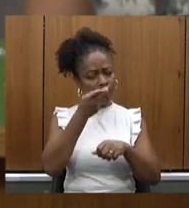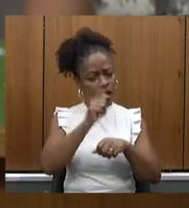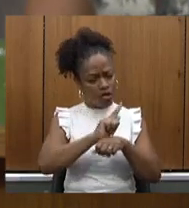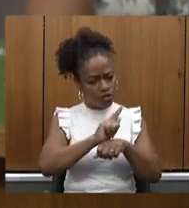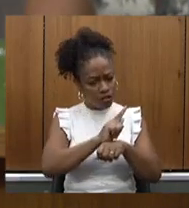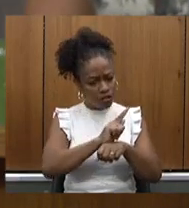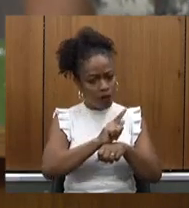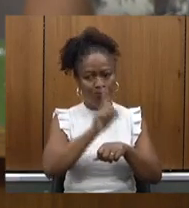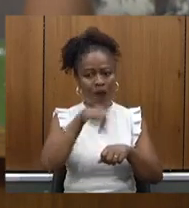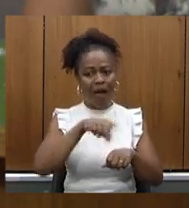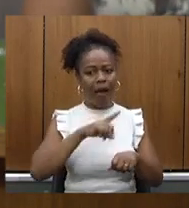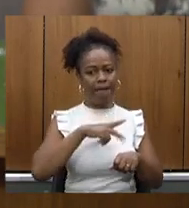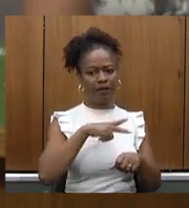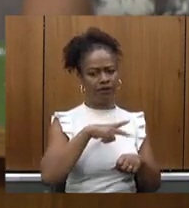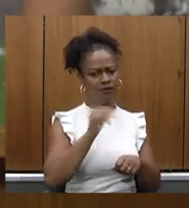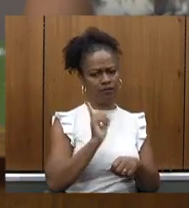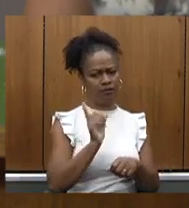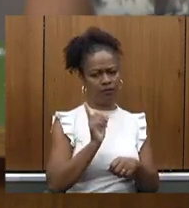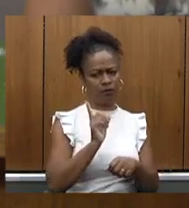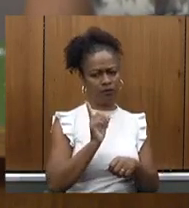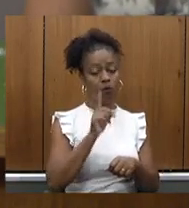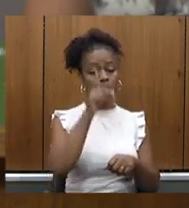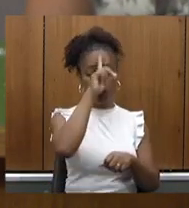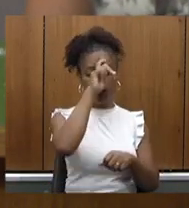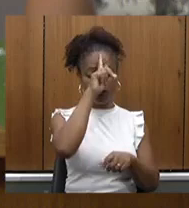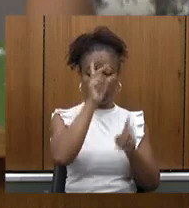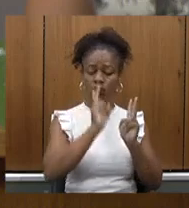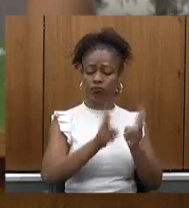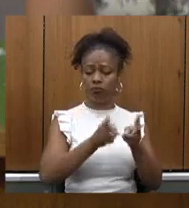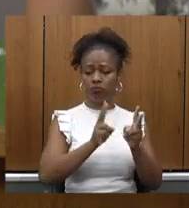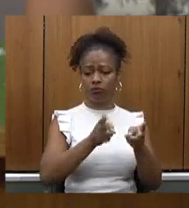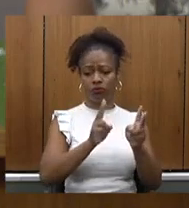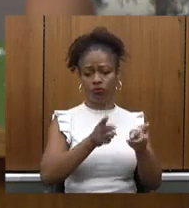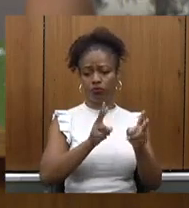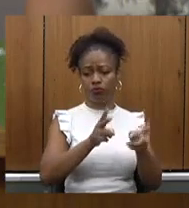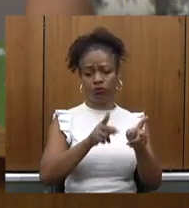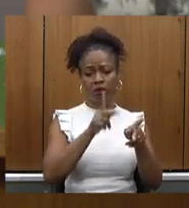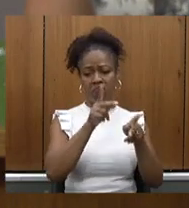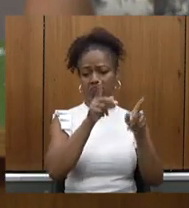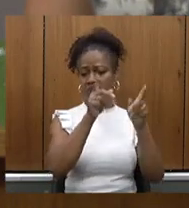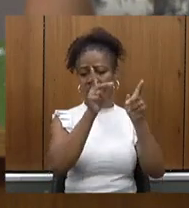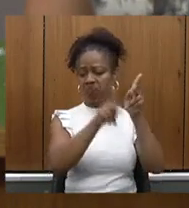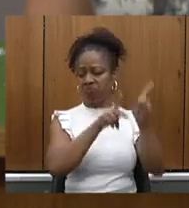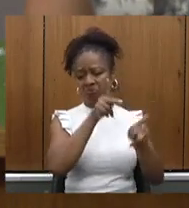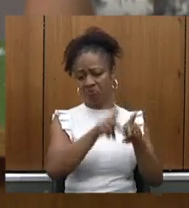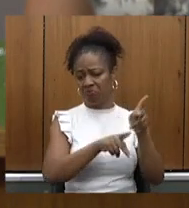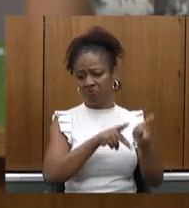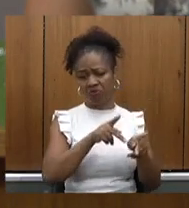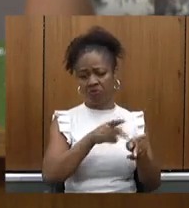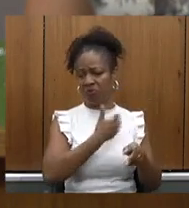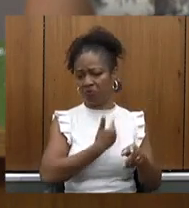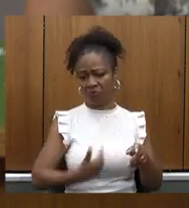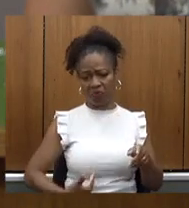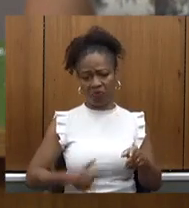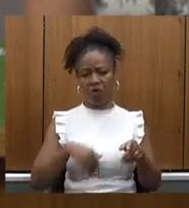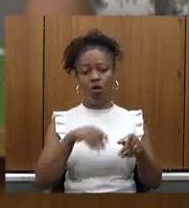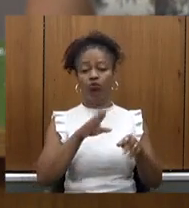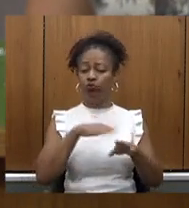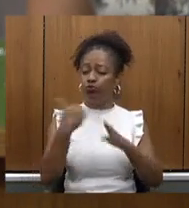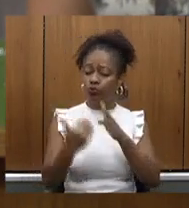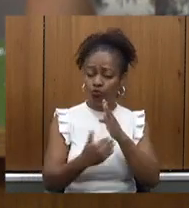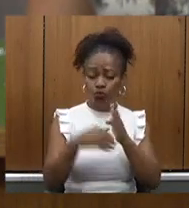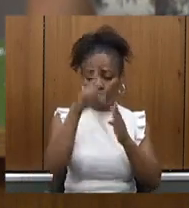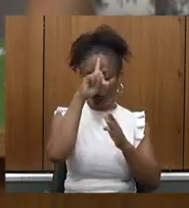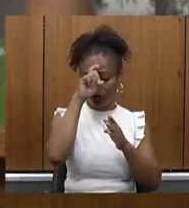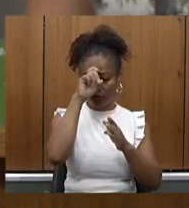privatização o hospital continua sendo público todo o equipamento é público todo o hospital é público é 100%